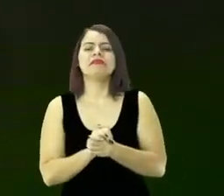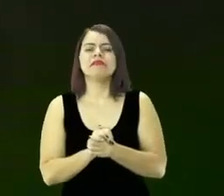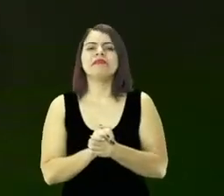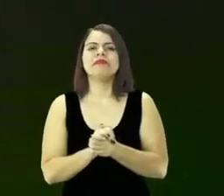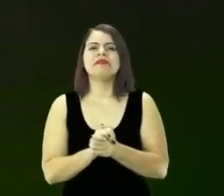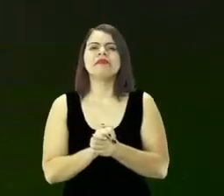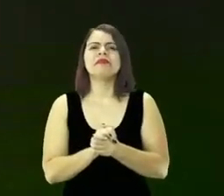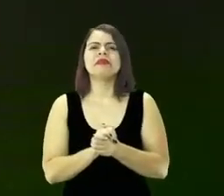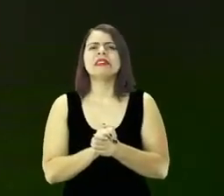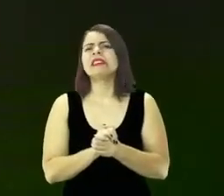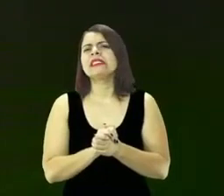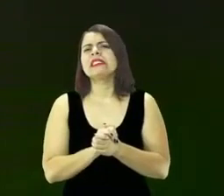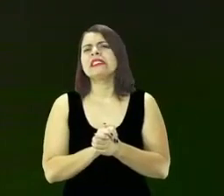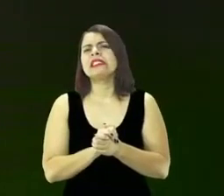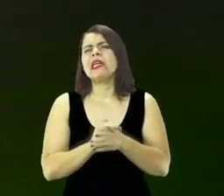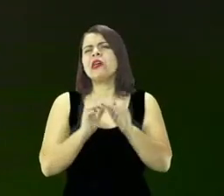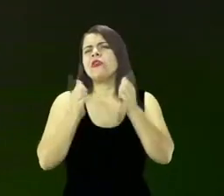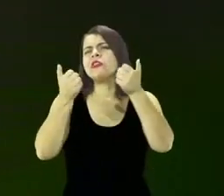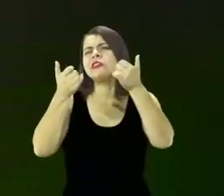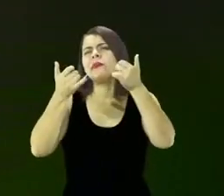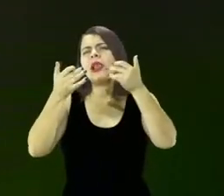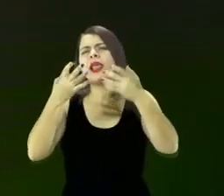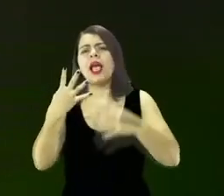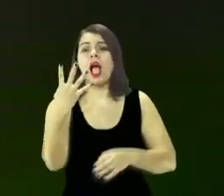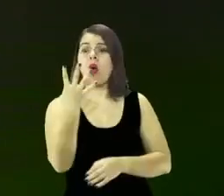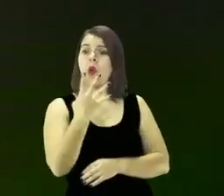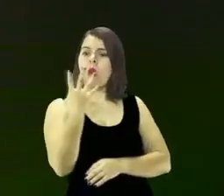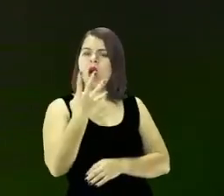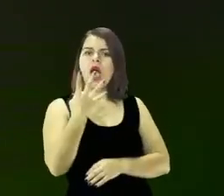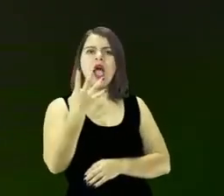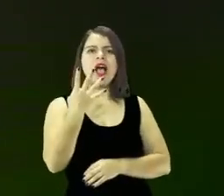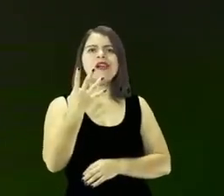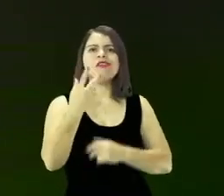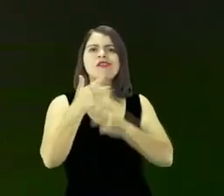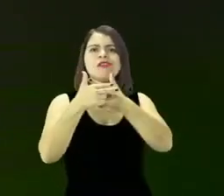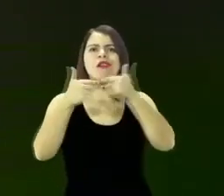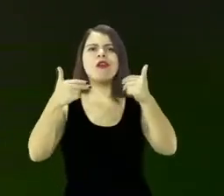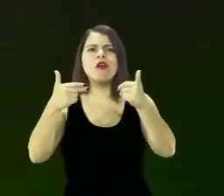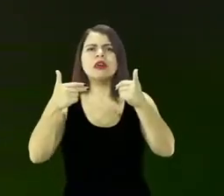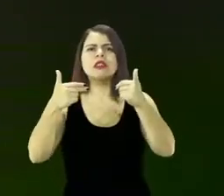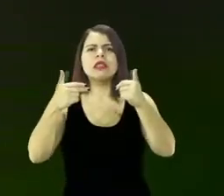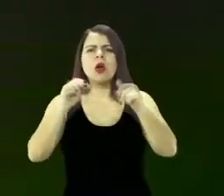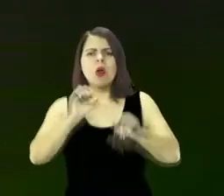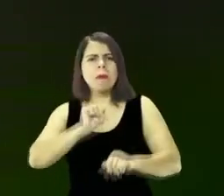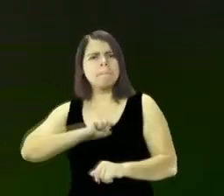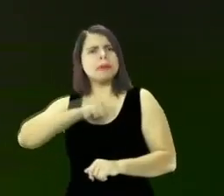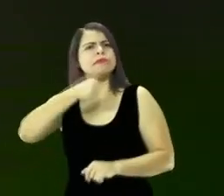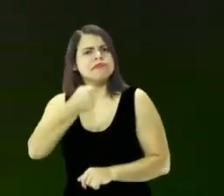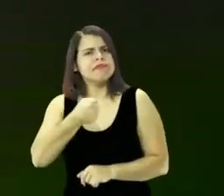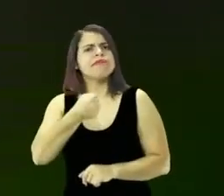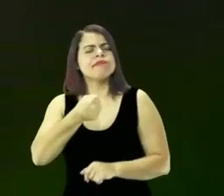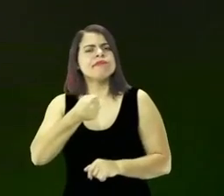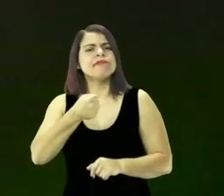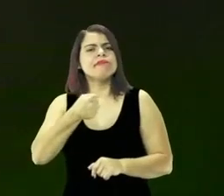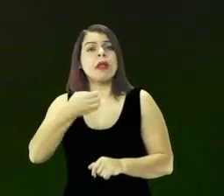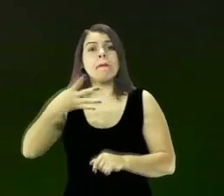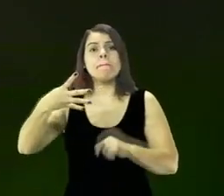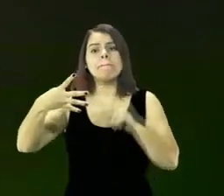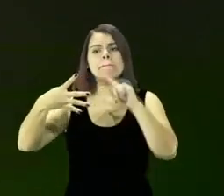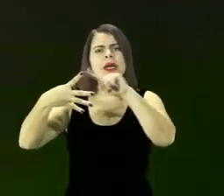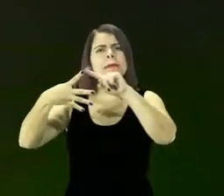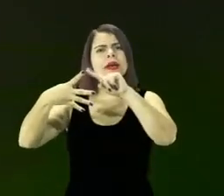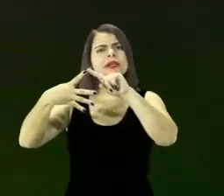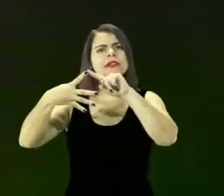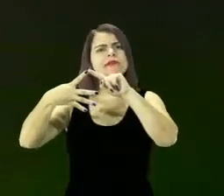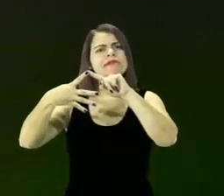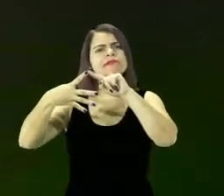falar sobre quatro passos para você e eu conseguirmos avançar nessa área. O primeiro nível